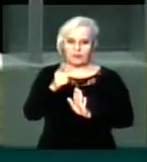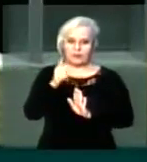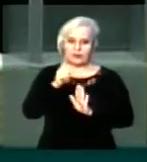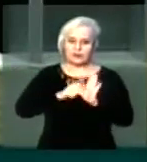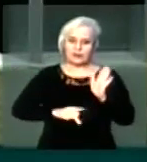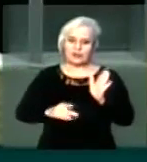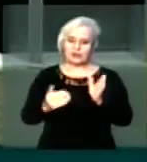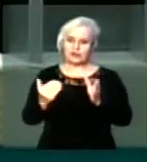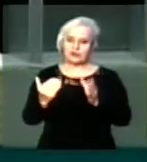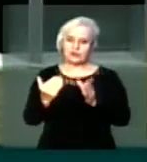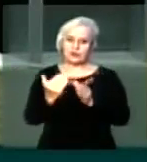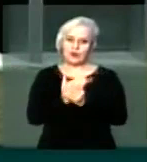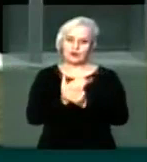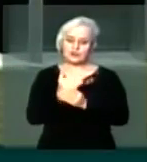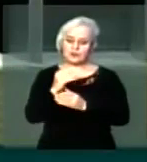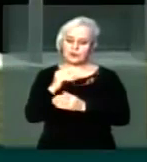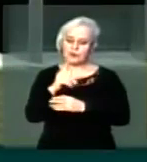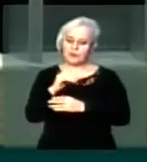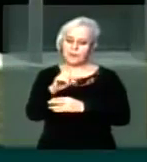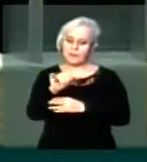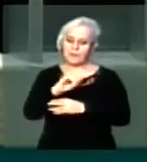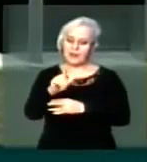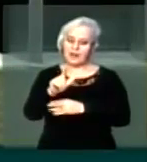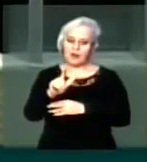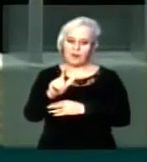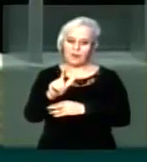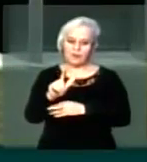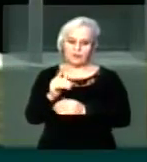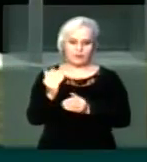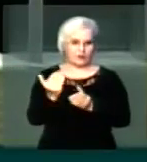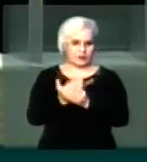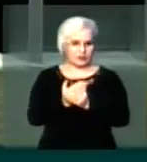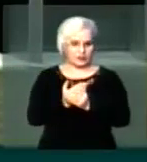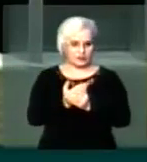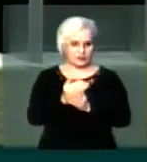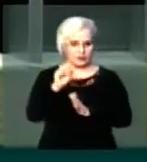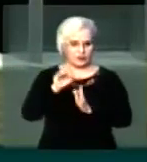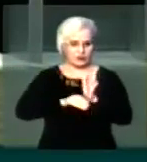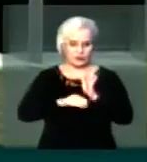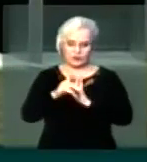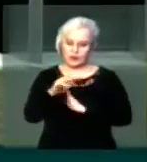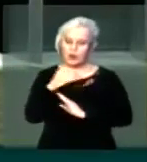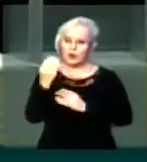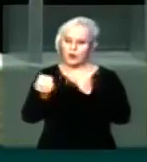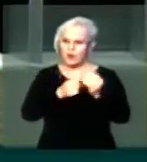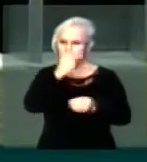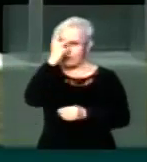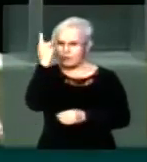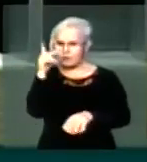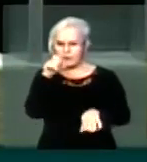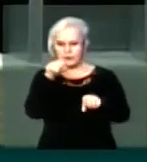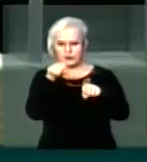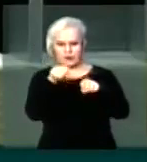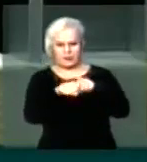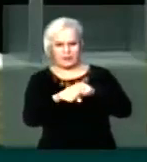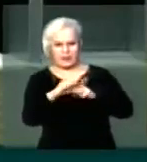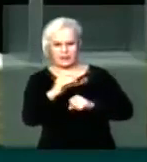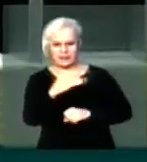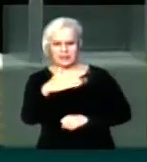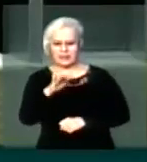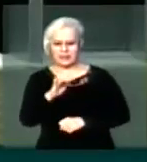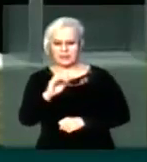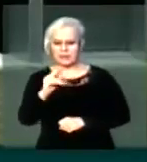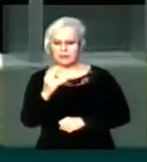brasileira não consegue entender como alguém que comete um crime hediondo se apresenta ao